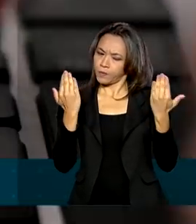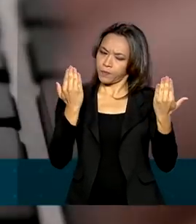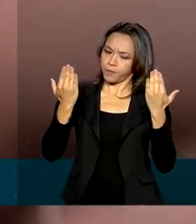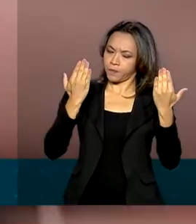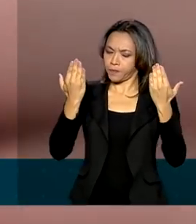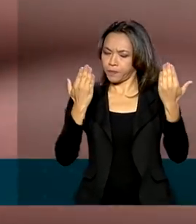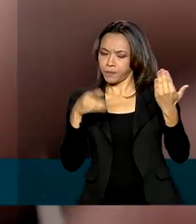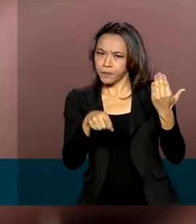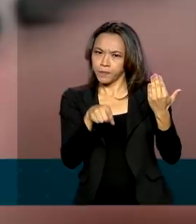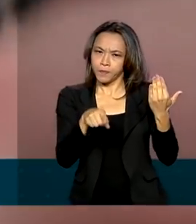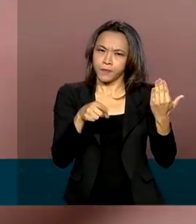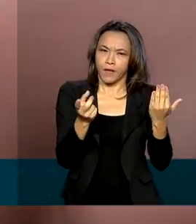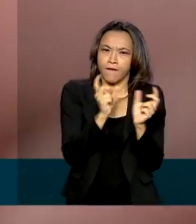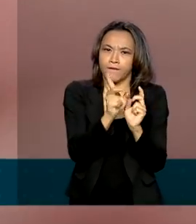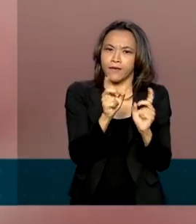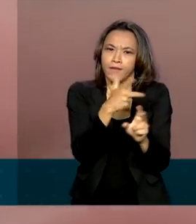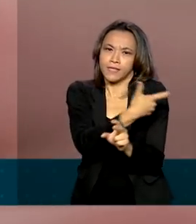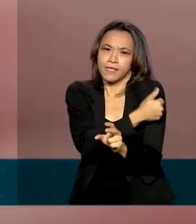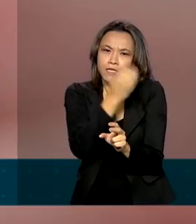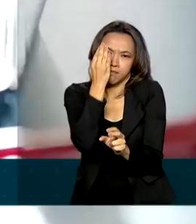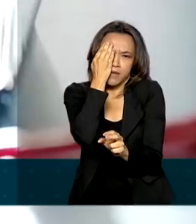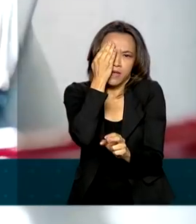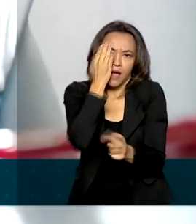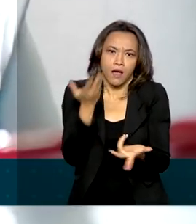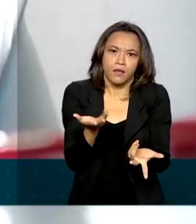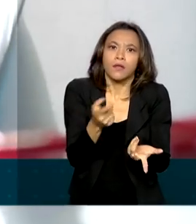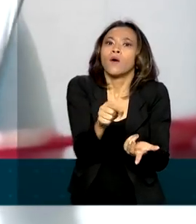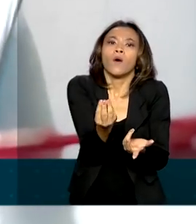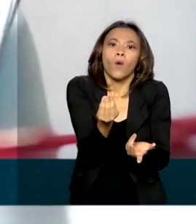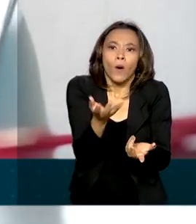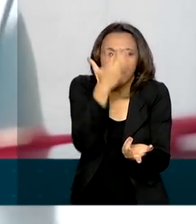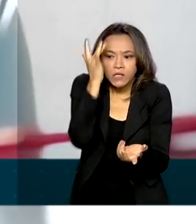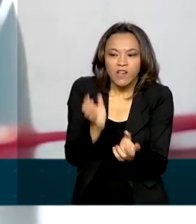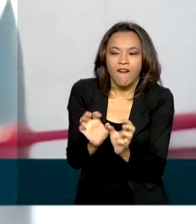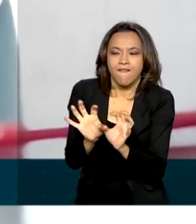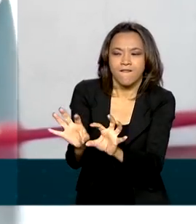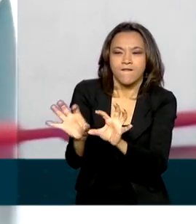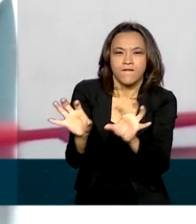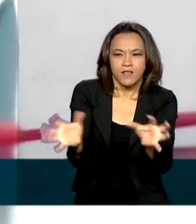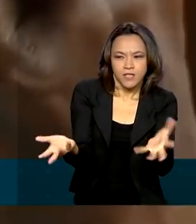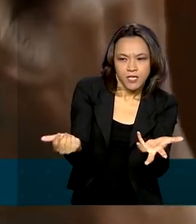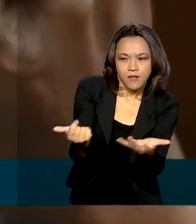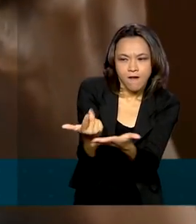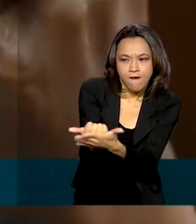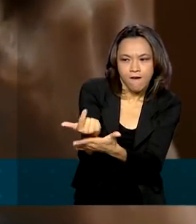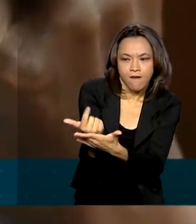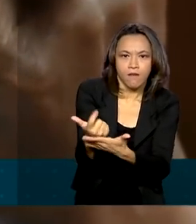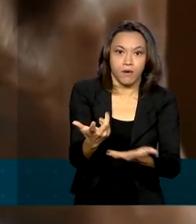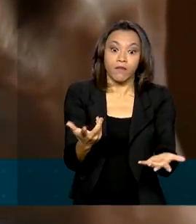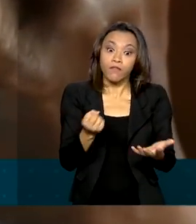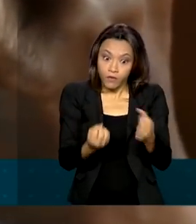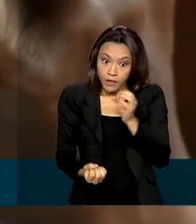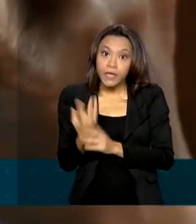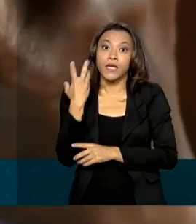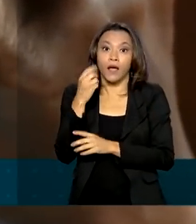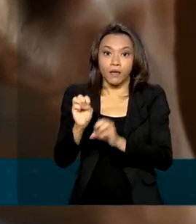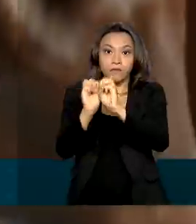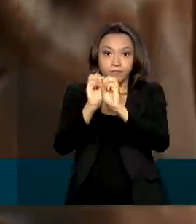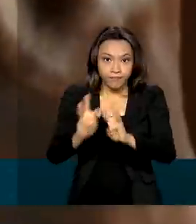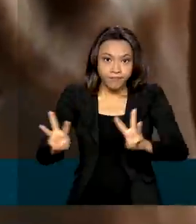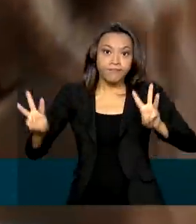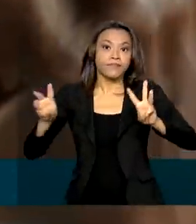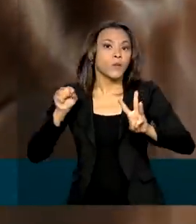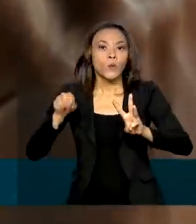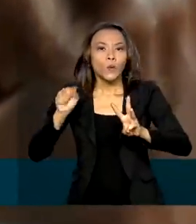oferecendo vacinas piratas ou induzindo o consumidor ao erro. Além disso, foi criado um canal por e-mail exclusivo para